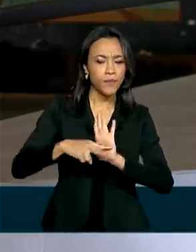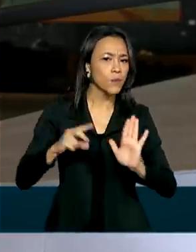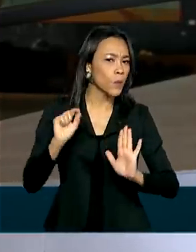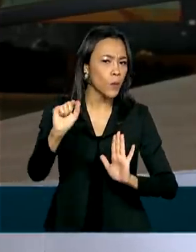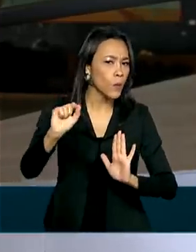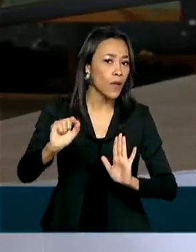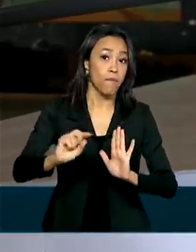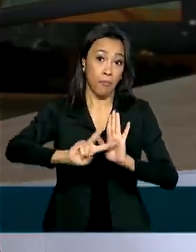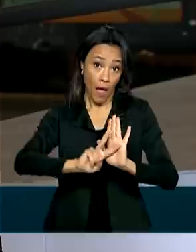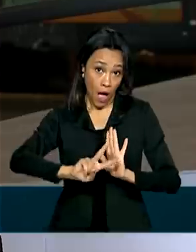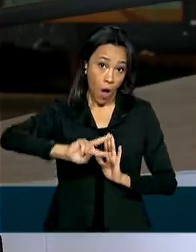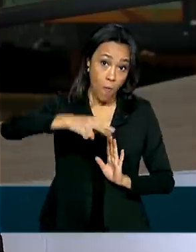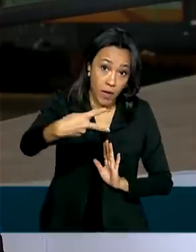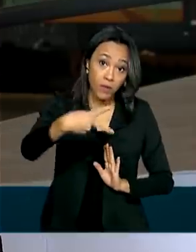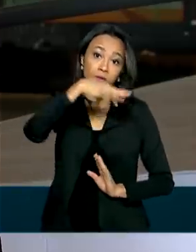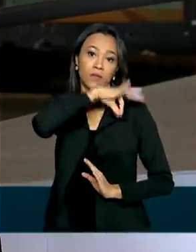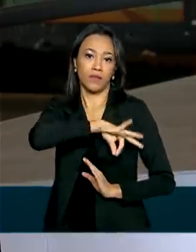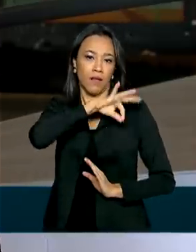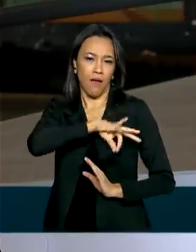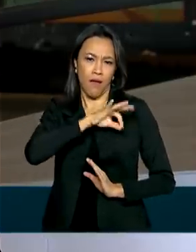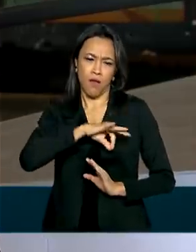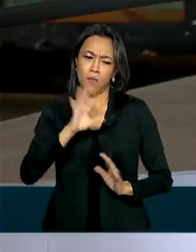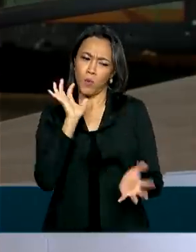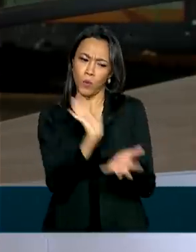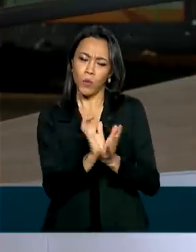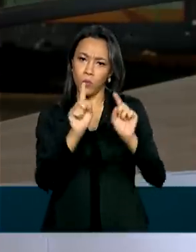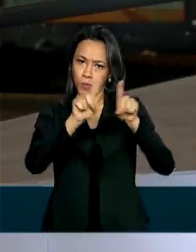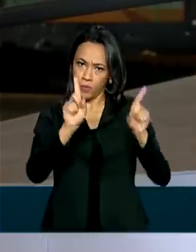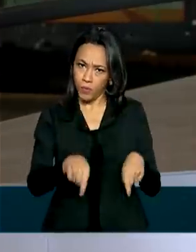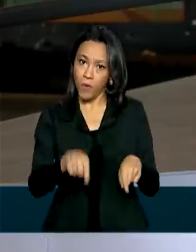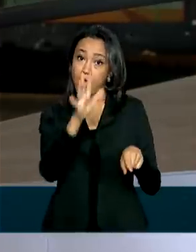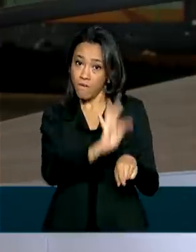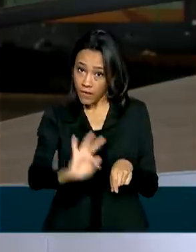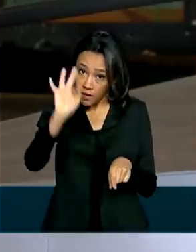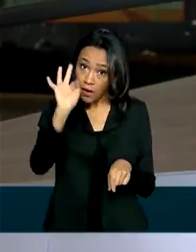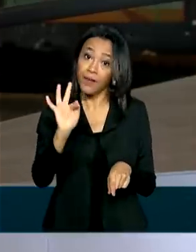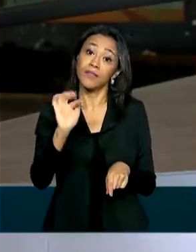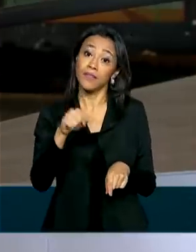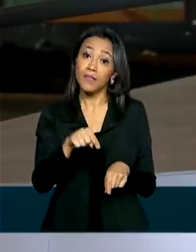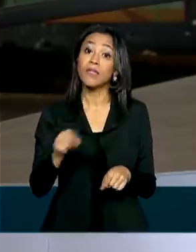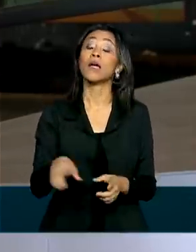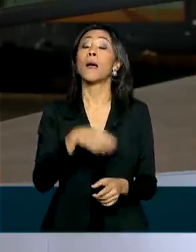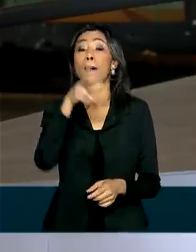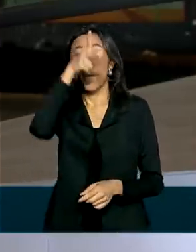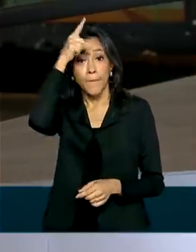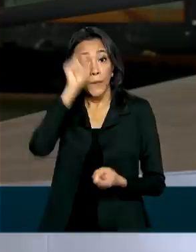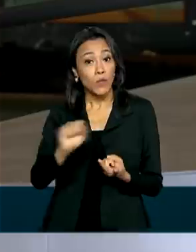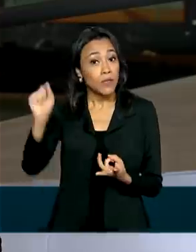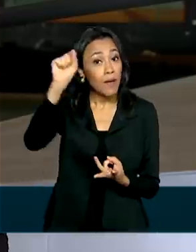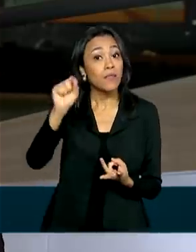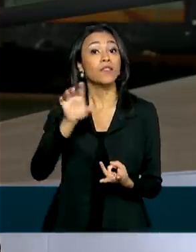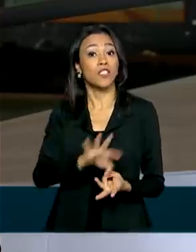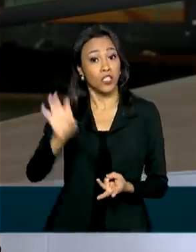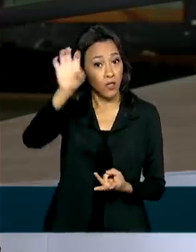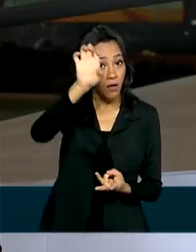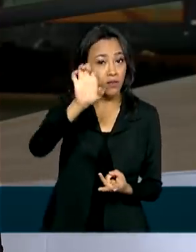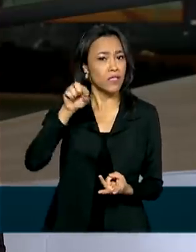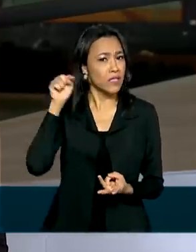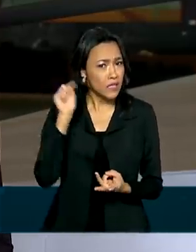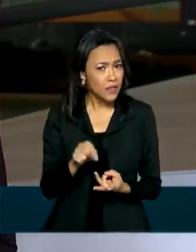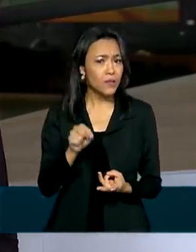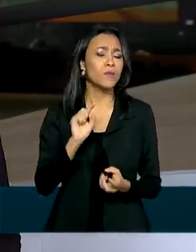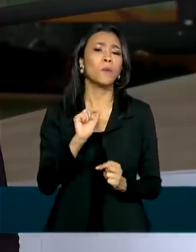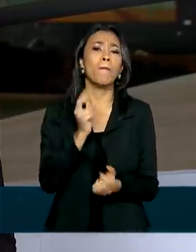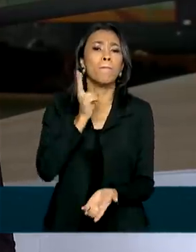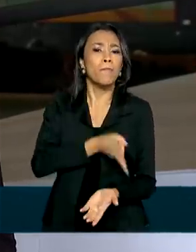permitia reajuste para algumas categorias de servidores públicos federais, municipais e estaduais, o que, na prática,